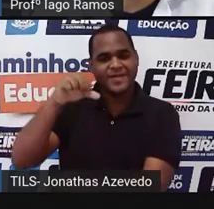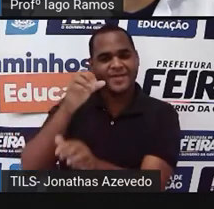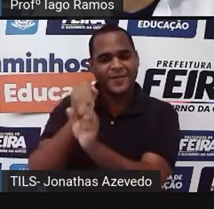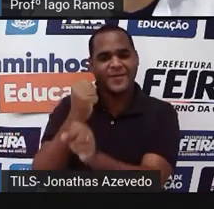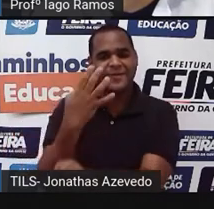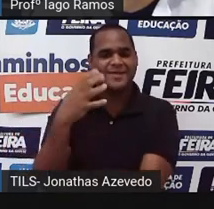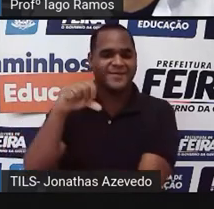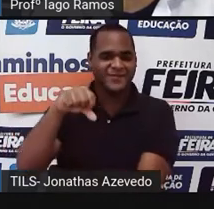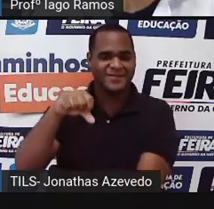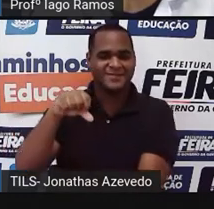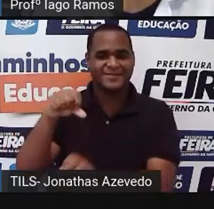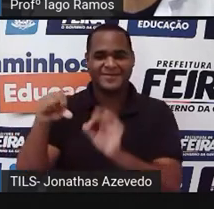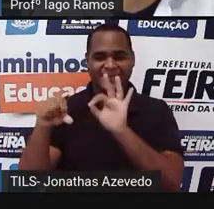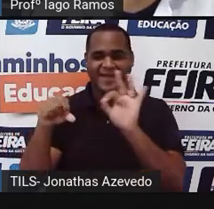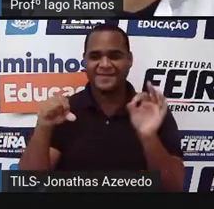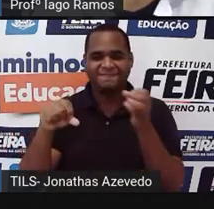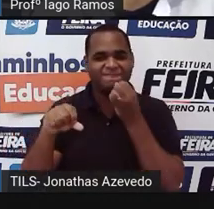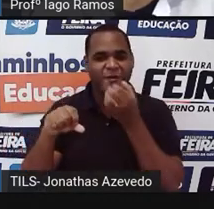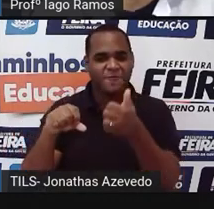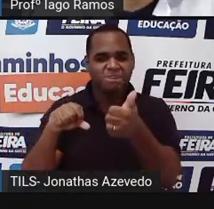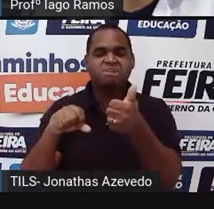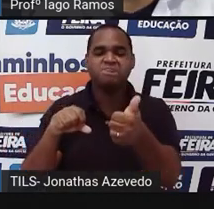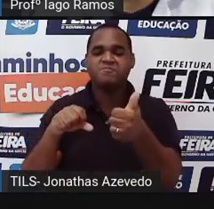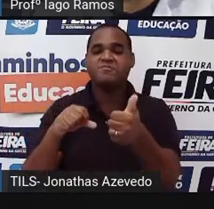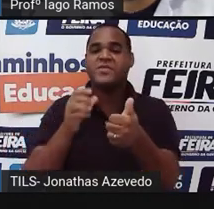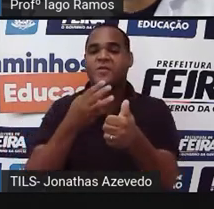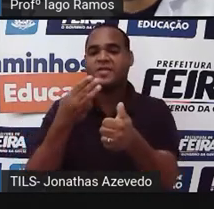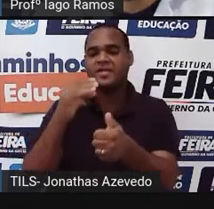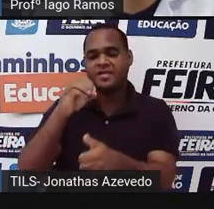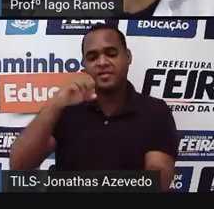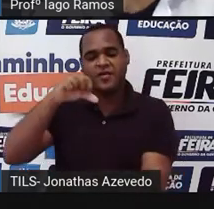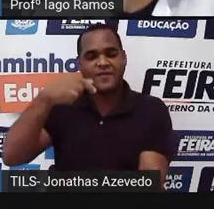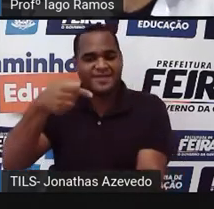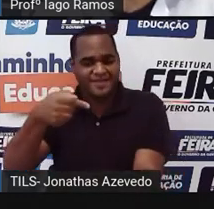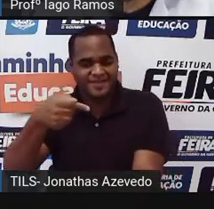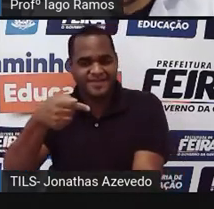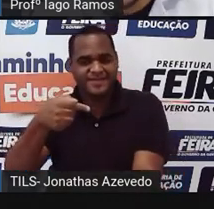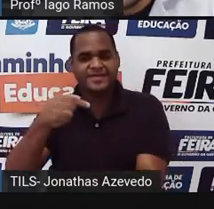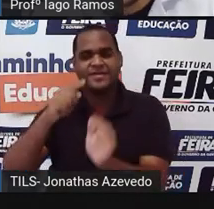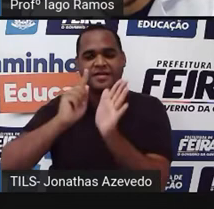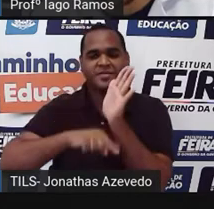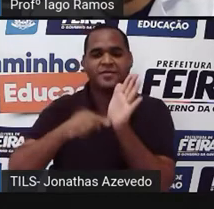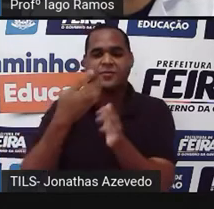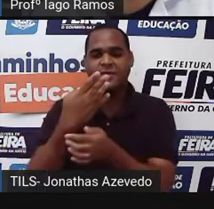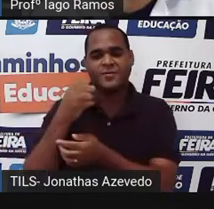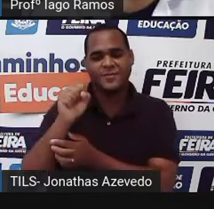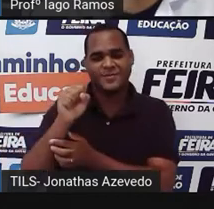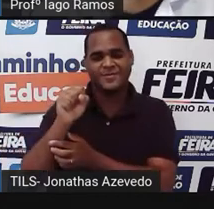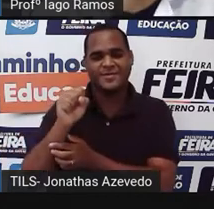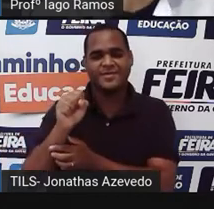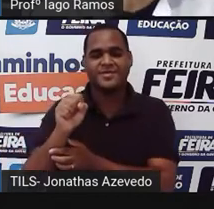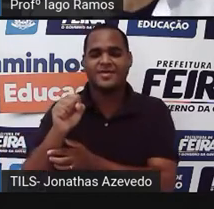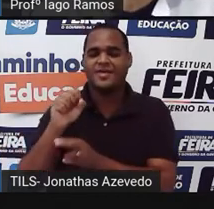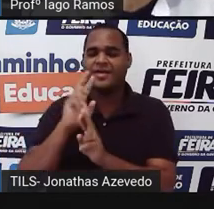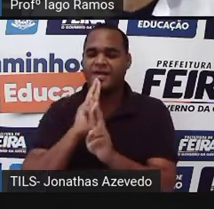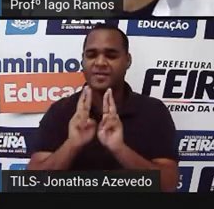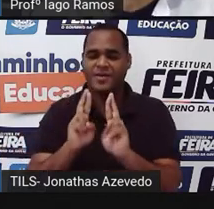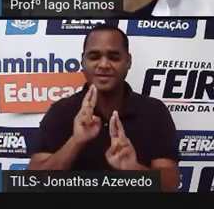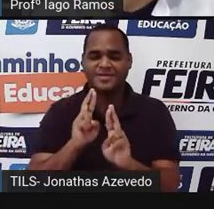49 tá bom? seja 397 menos 48 vai dar